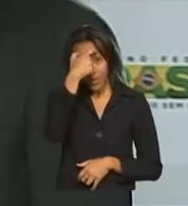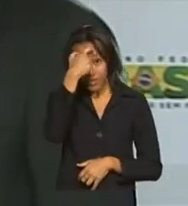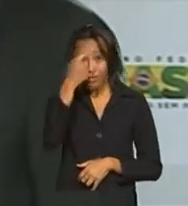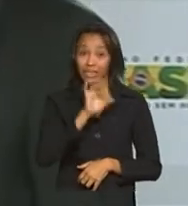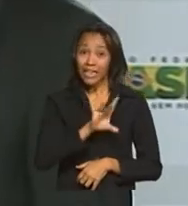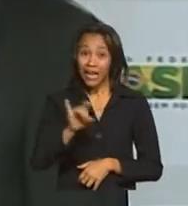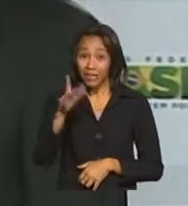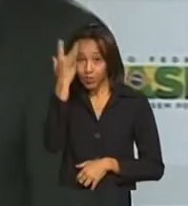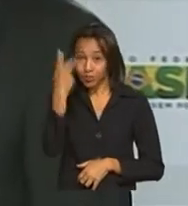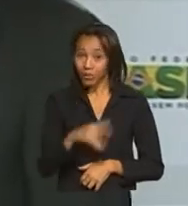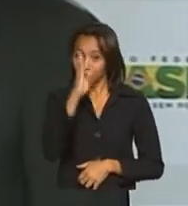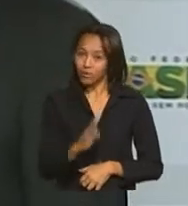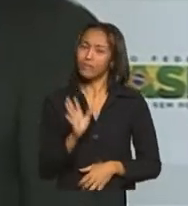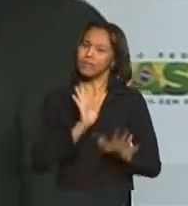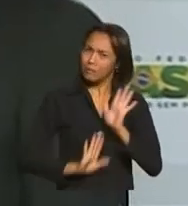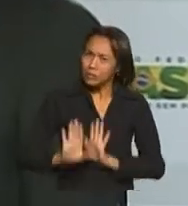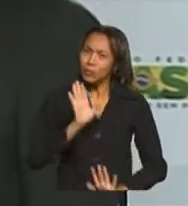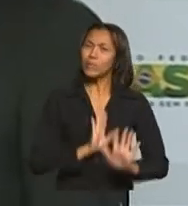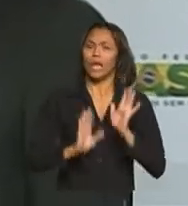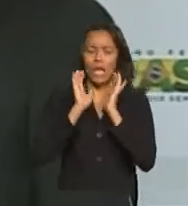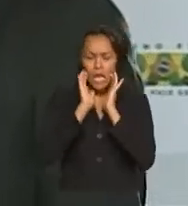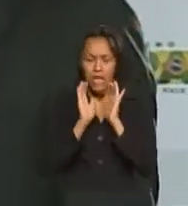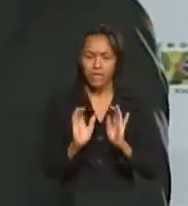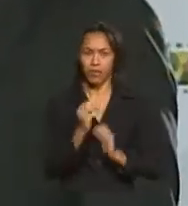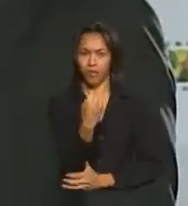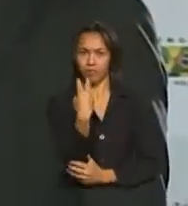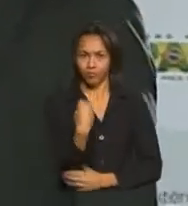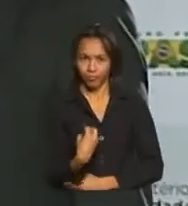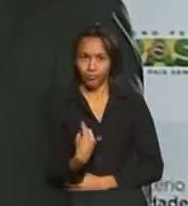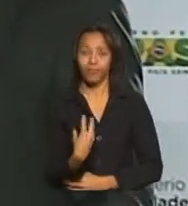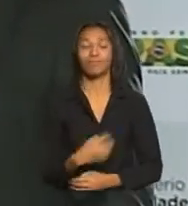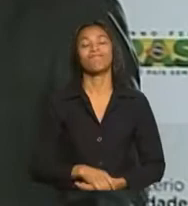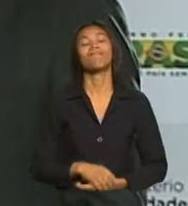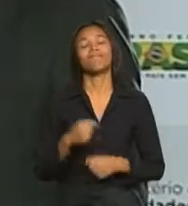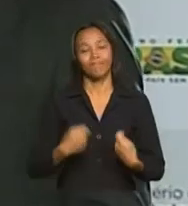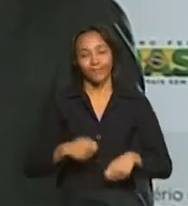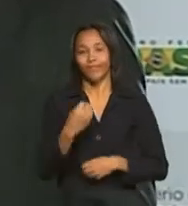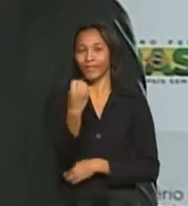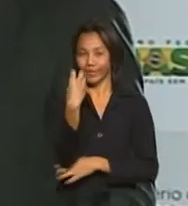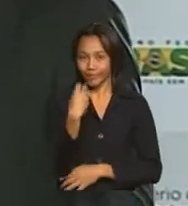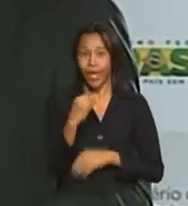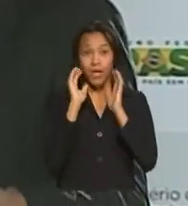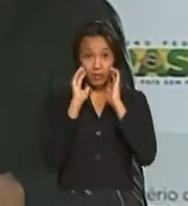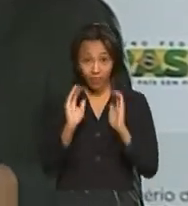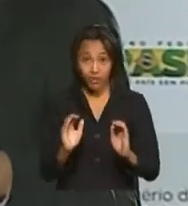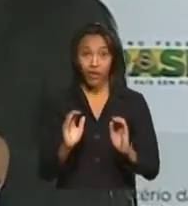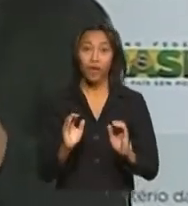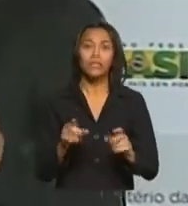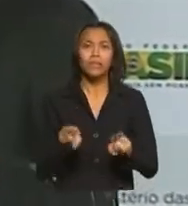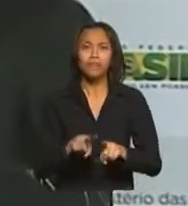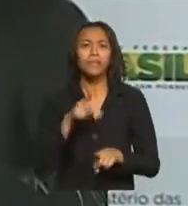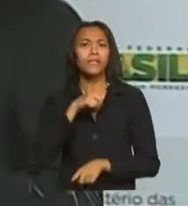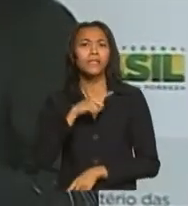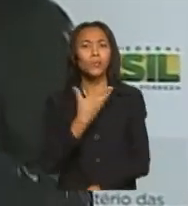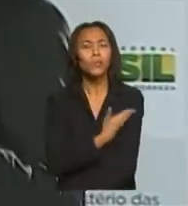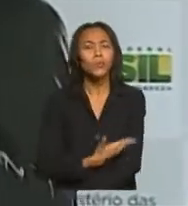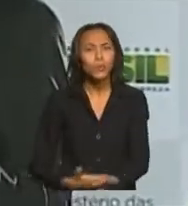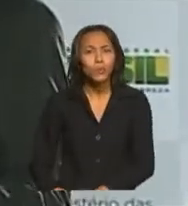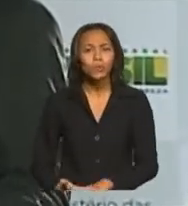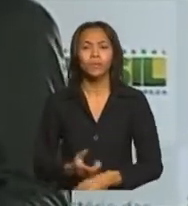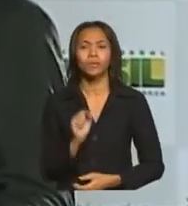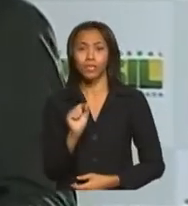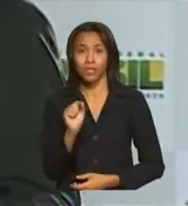brasileiro. O motorista tem que ser mais cuidadoso, respeitar a sinalização? Tem que respeitar a sinalização, tem que ter uma prática de